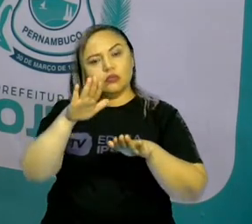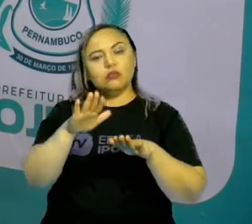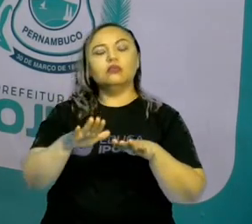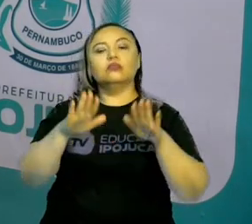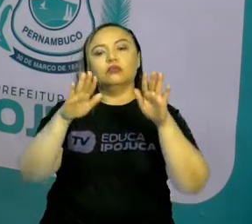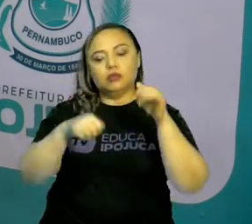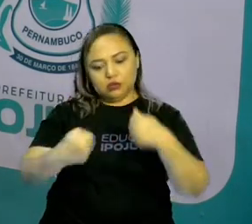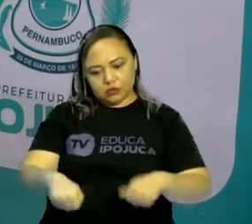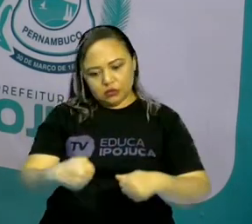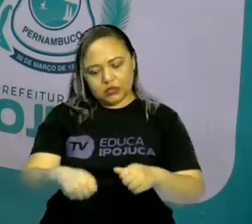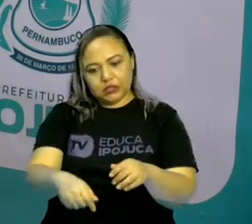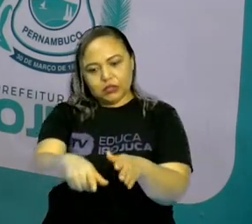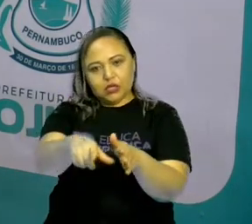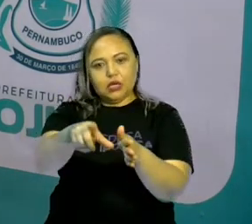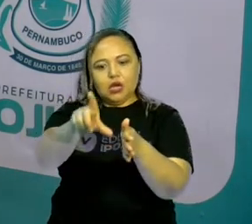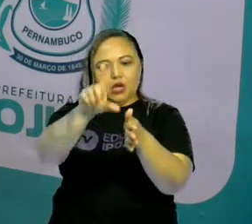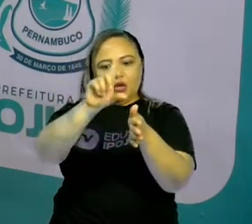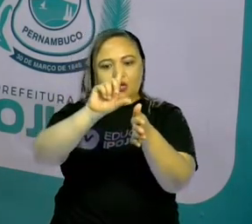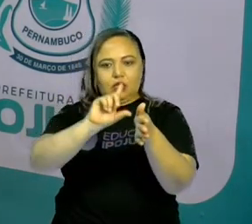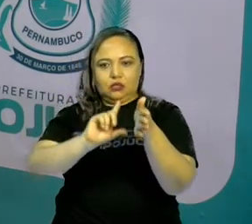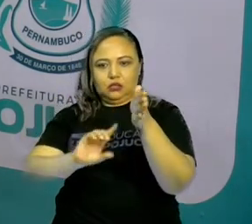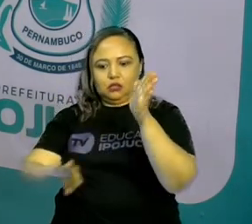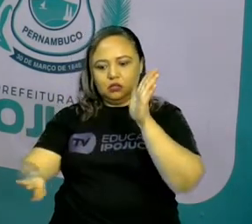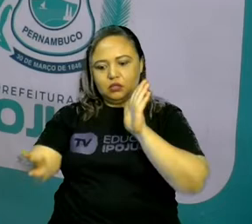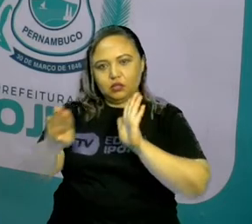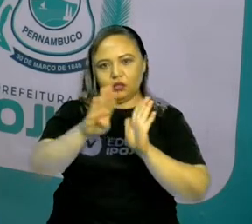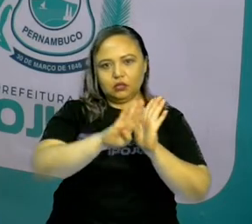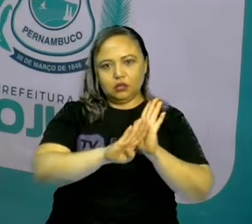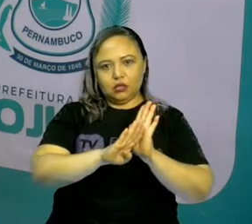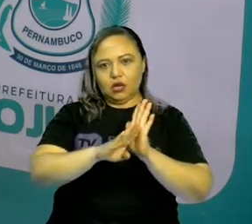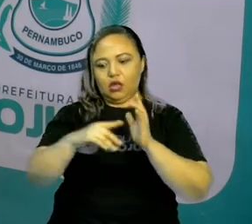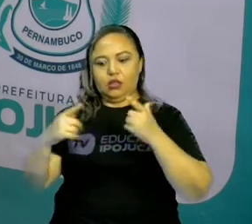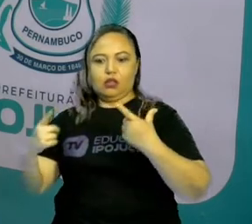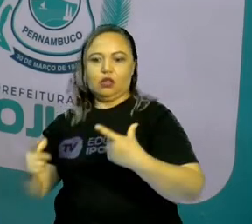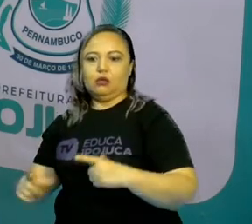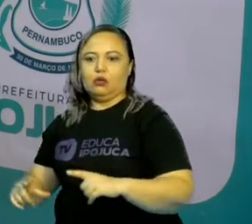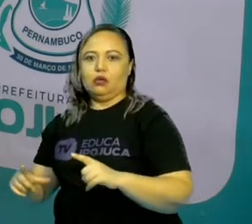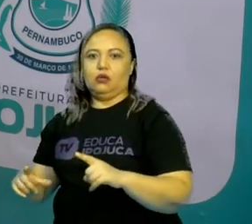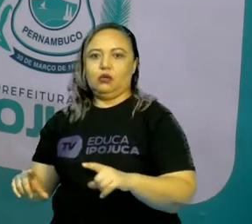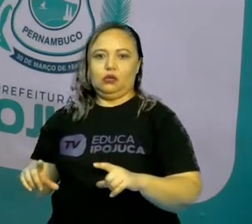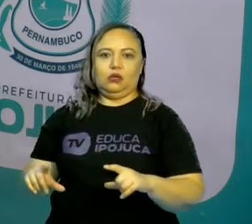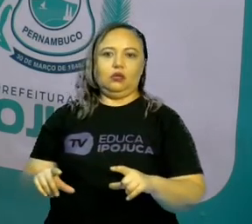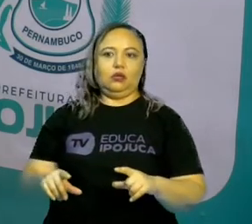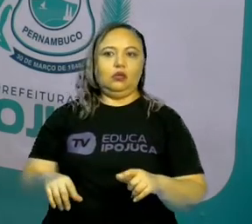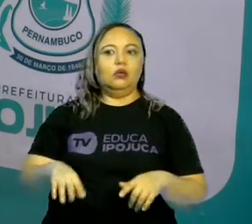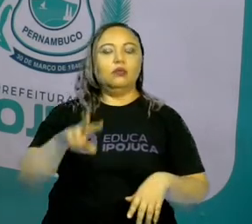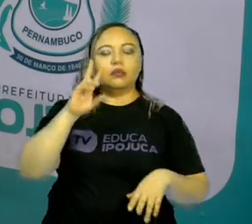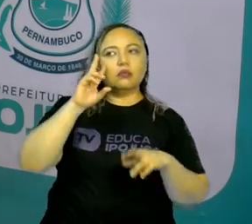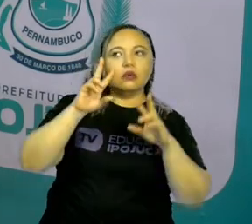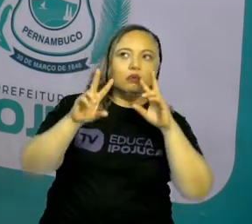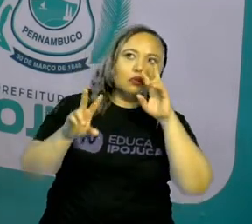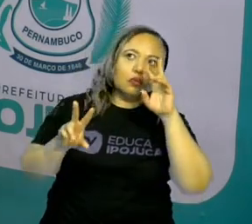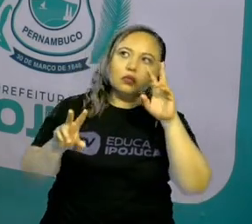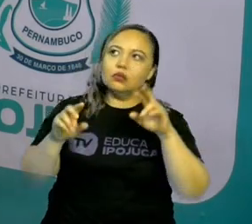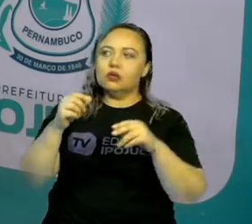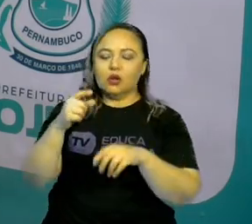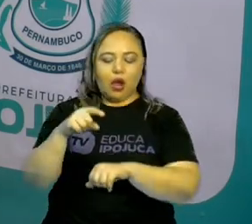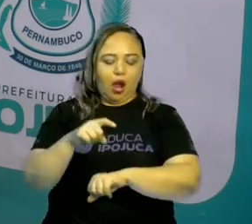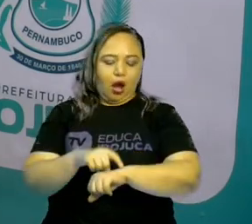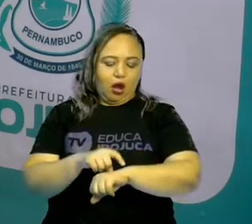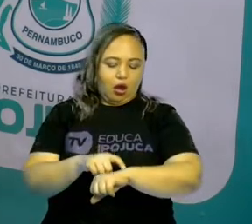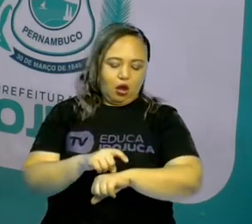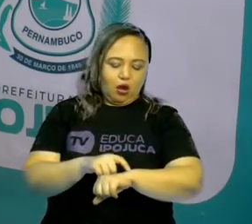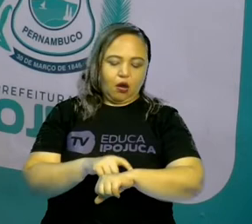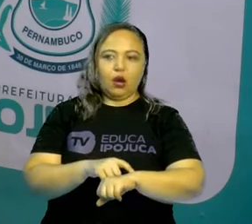partir. Então, você vai ter que ir antes. Para não se perder, você vai ter que ficar olhando a hora e dizer,